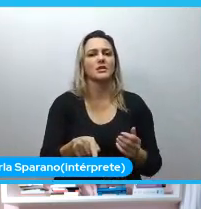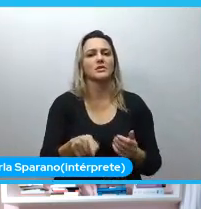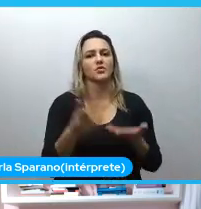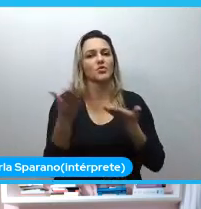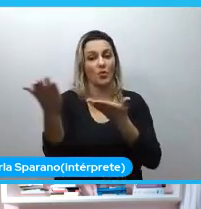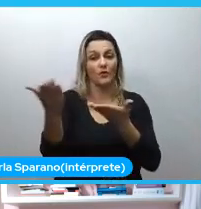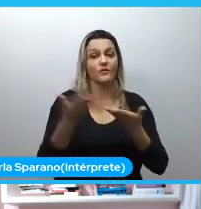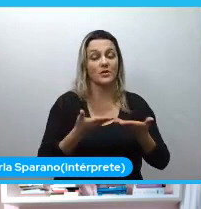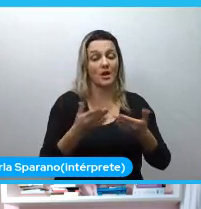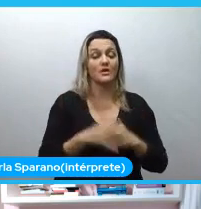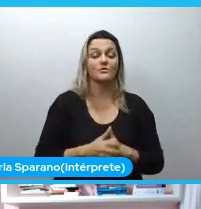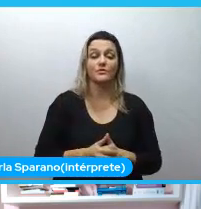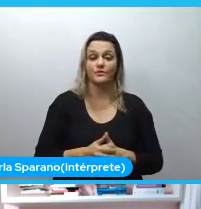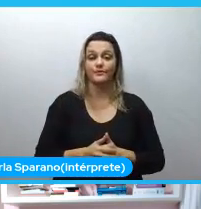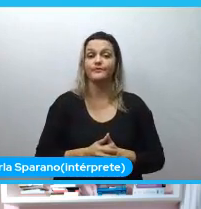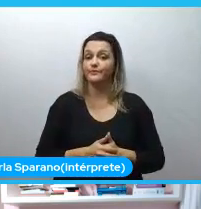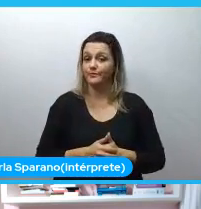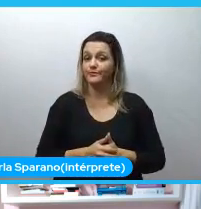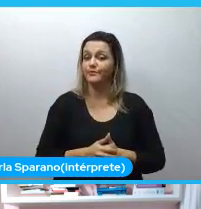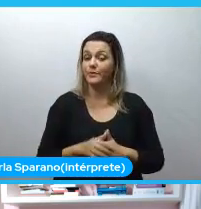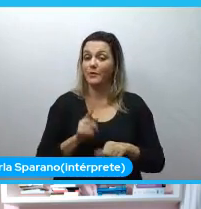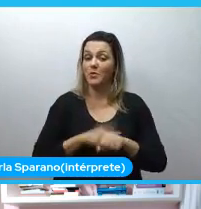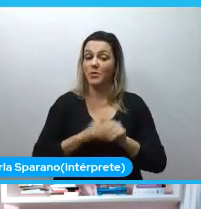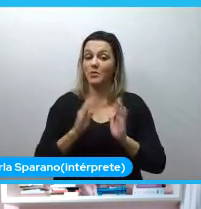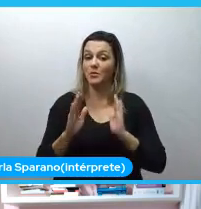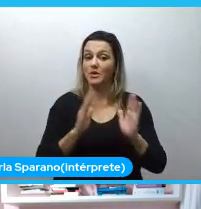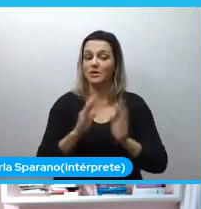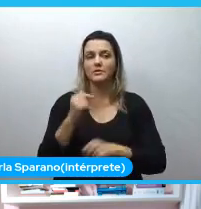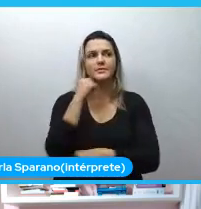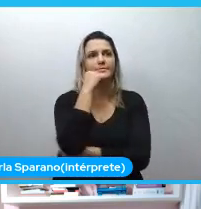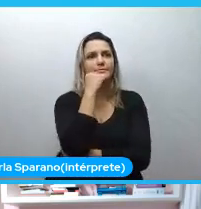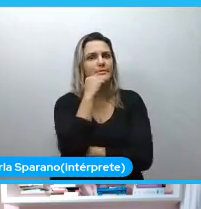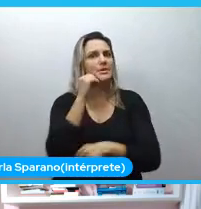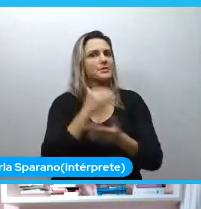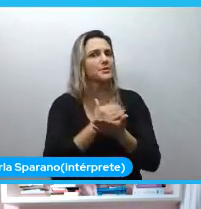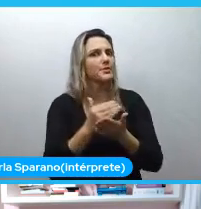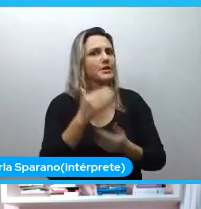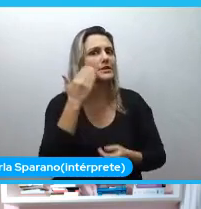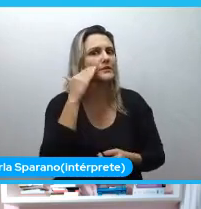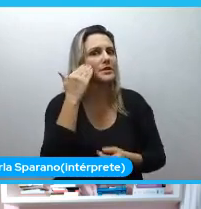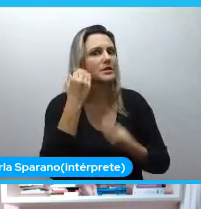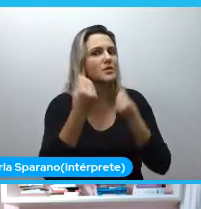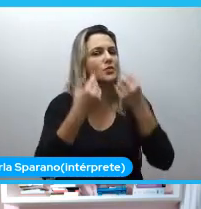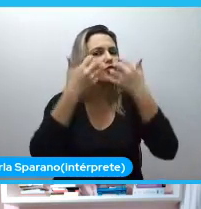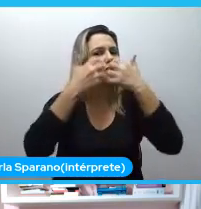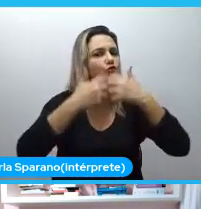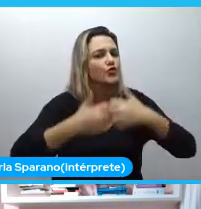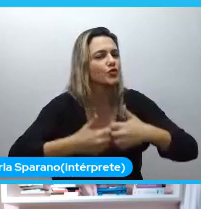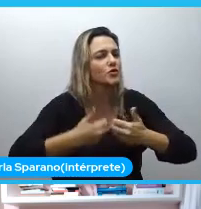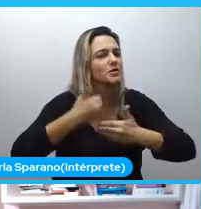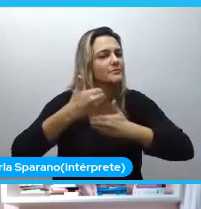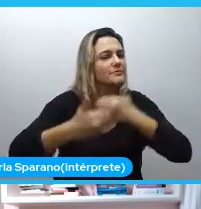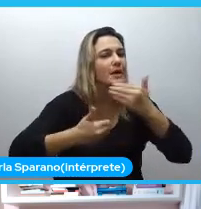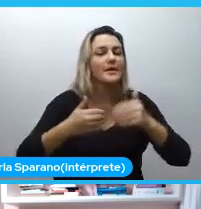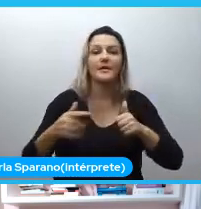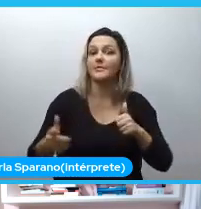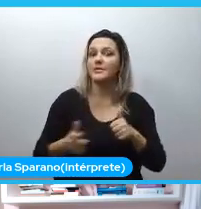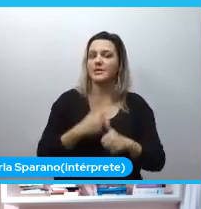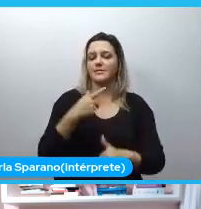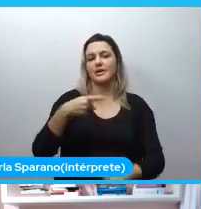Então, foi um momento assim, caramba, que a gente estava começando a entender como funcionavam as coisas. Foi a minha primeira Python Brasil.